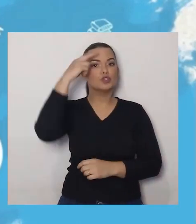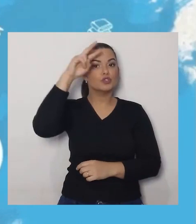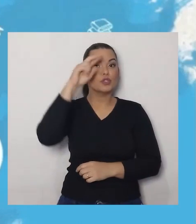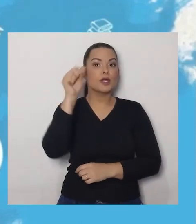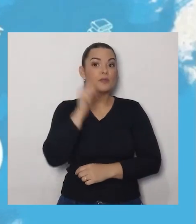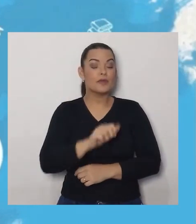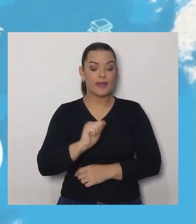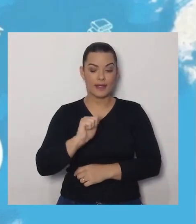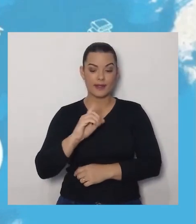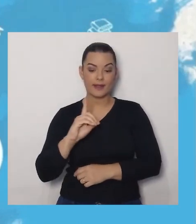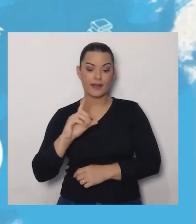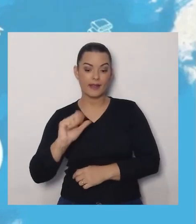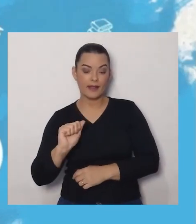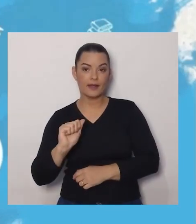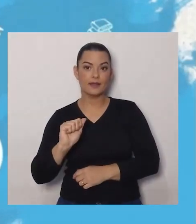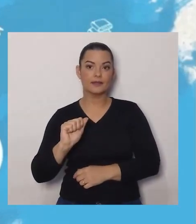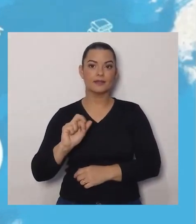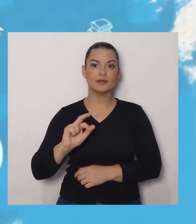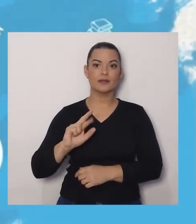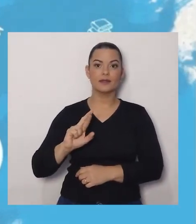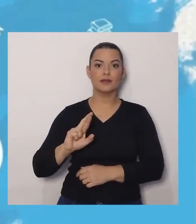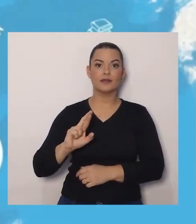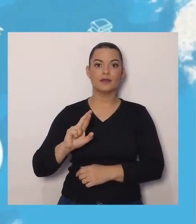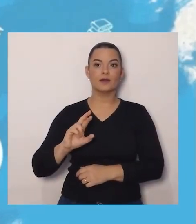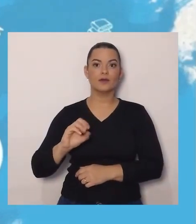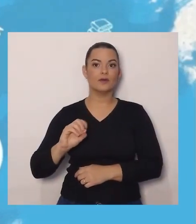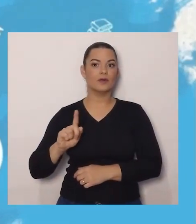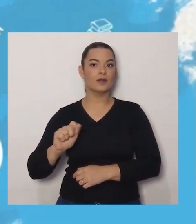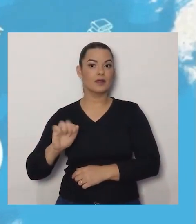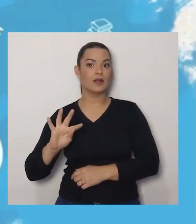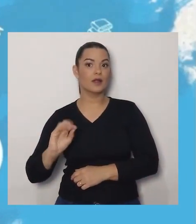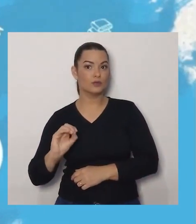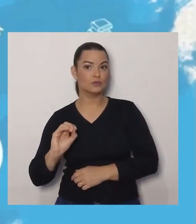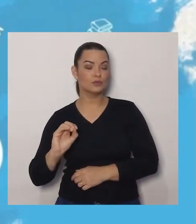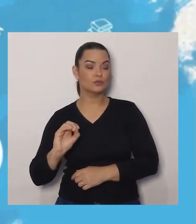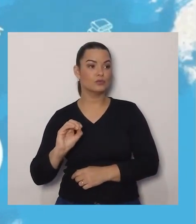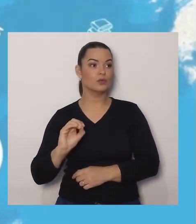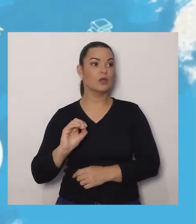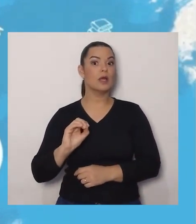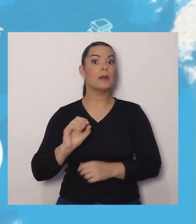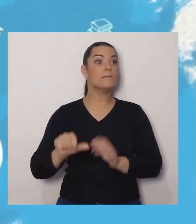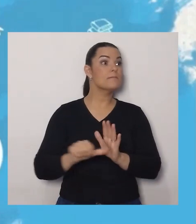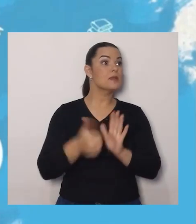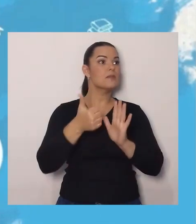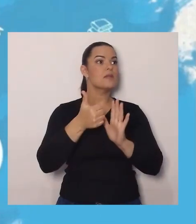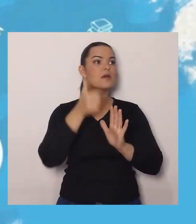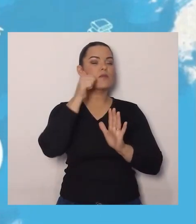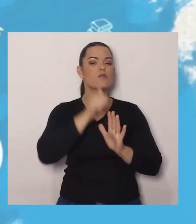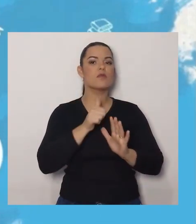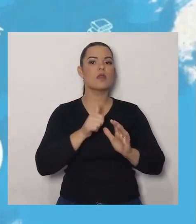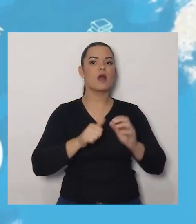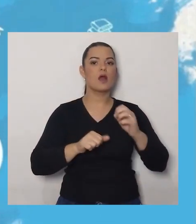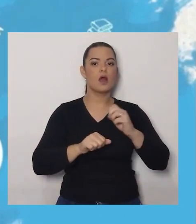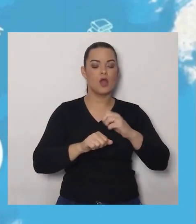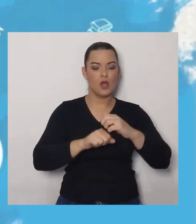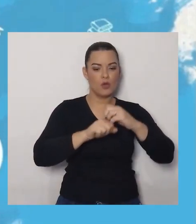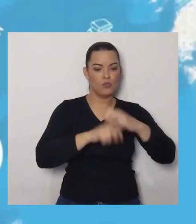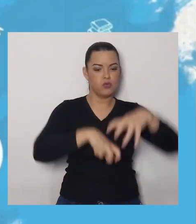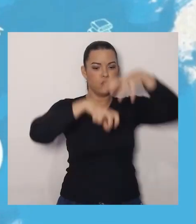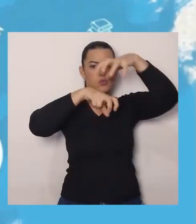chamava Ada Rigoto. E aí a menina foi fortalecendo esse sonho. E ela falou,